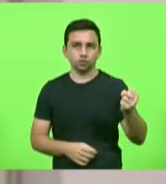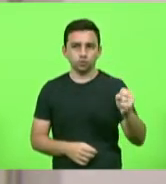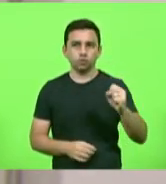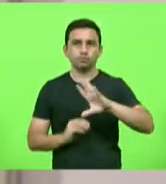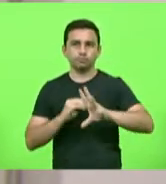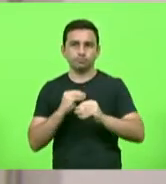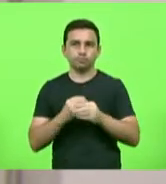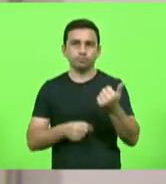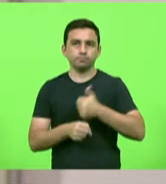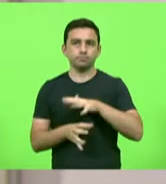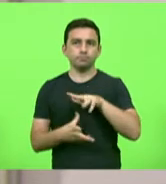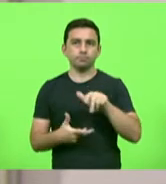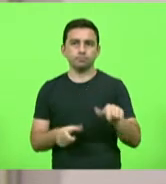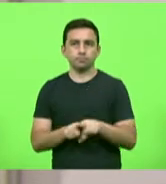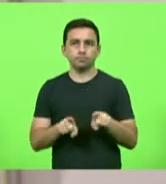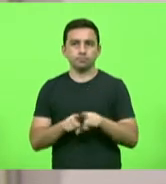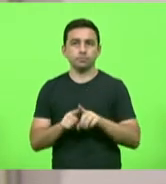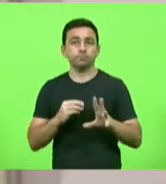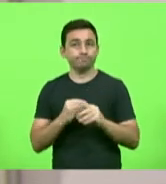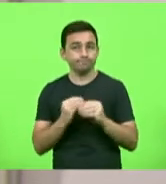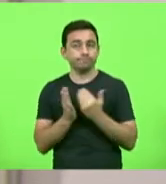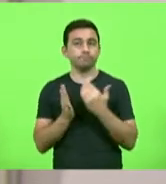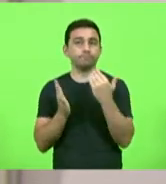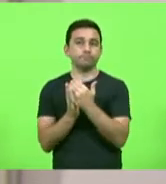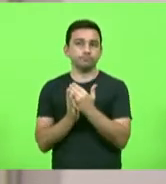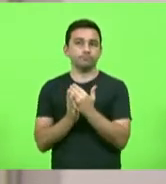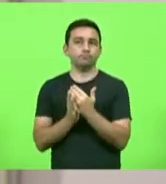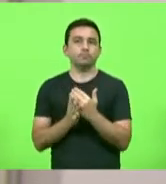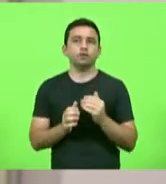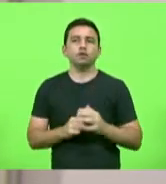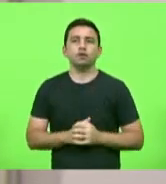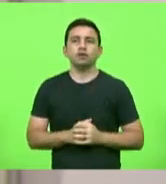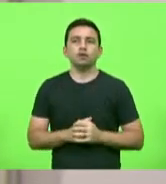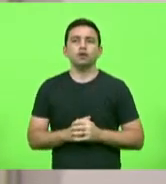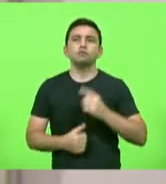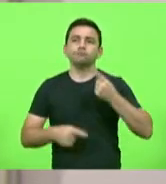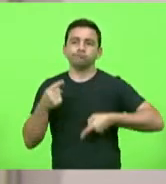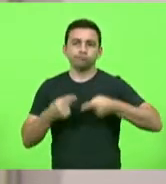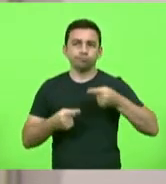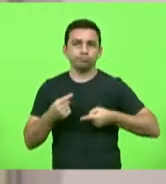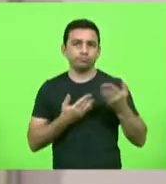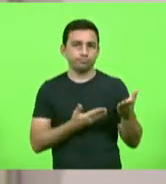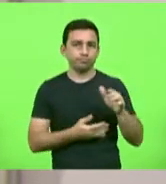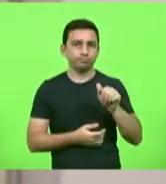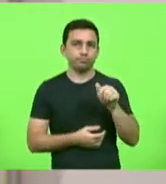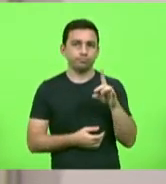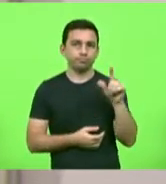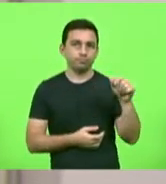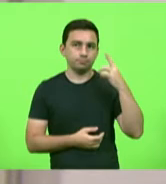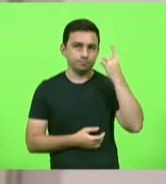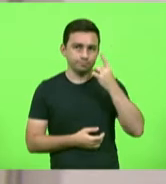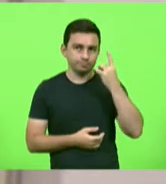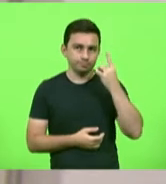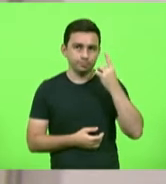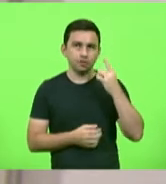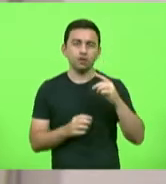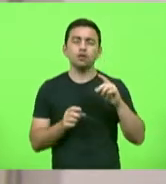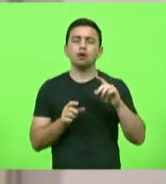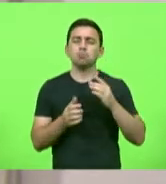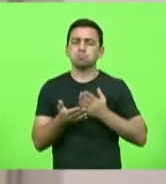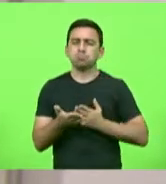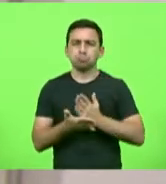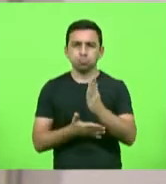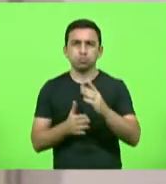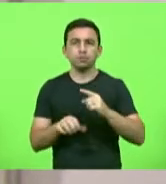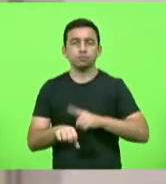substitutiva global e subemenda aditiva. Após ser discutido pela senhora deputada Ada Faraco de Luca, foi aprovado, em